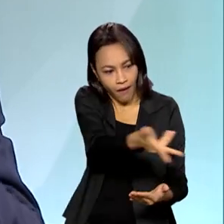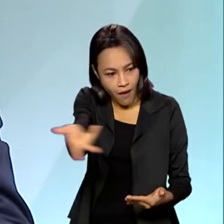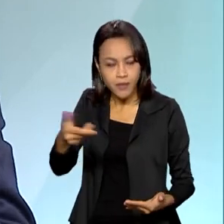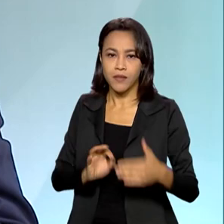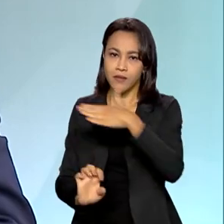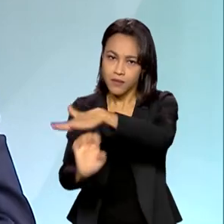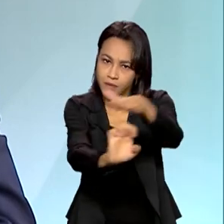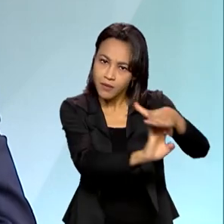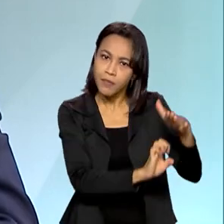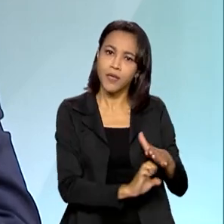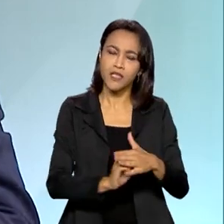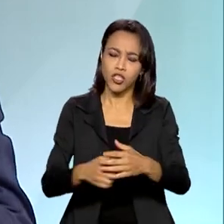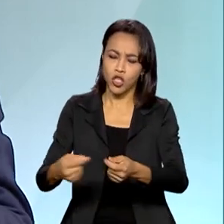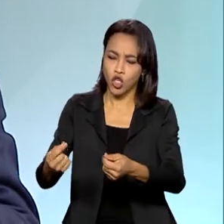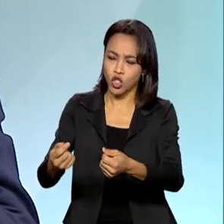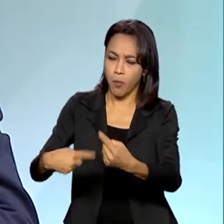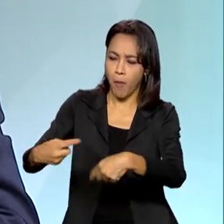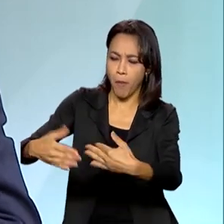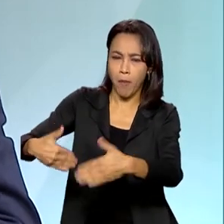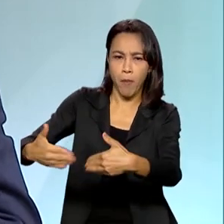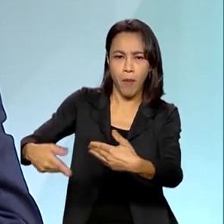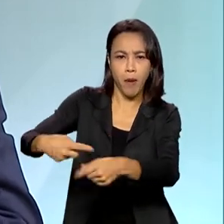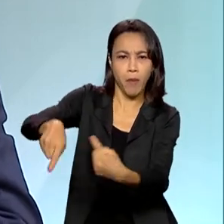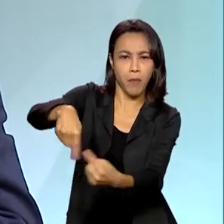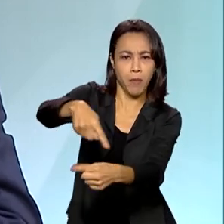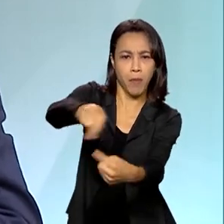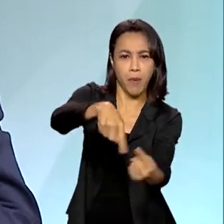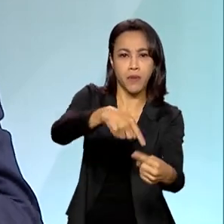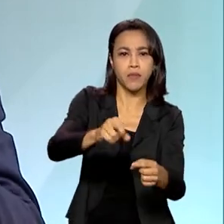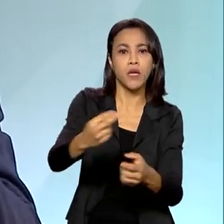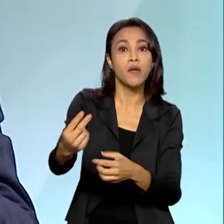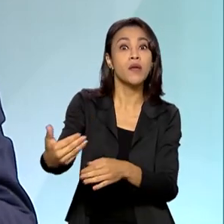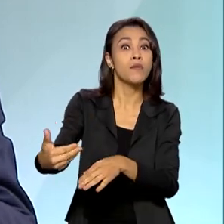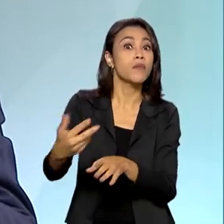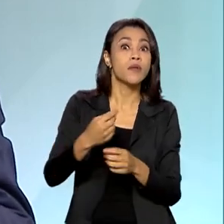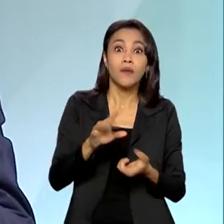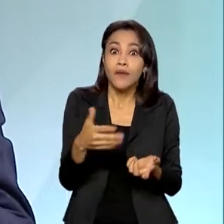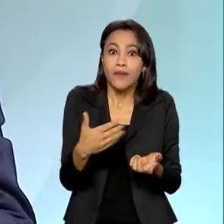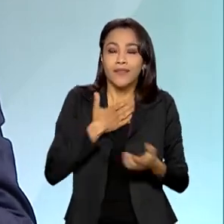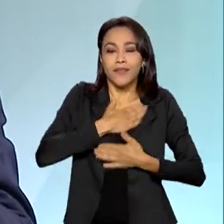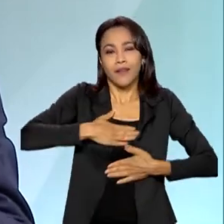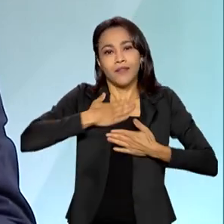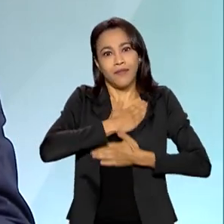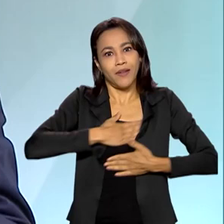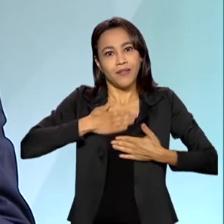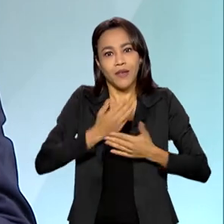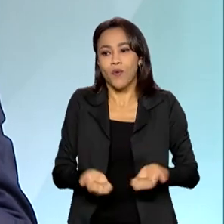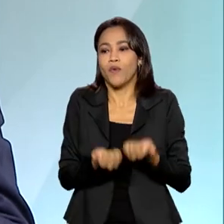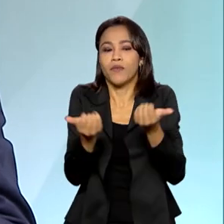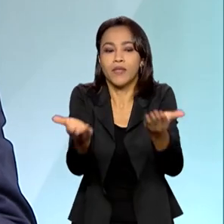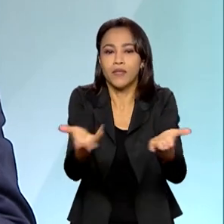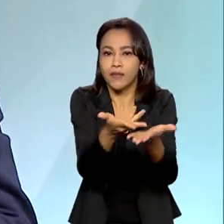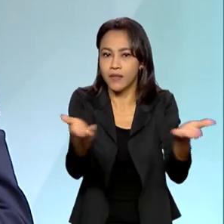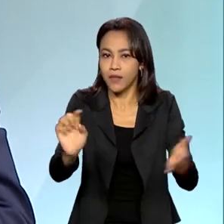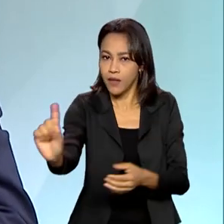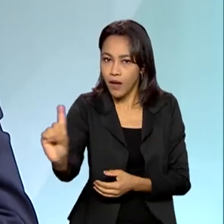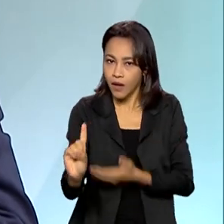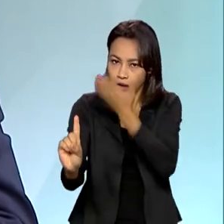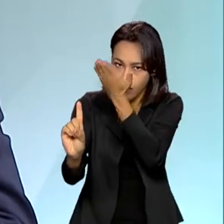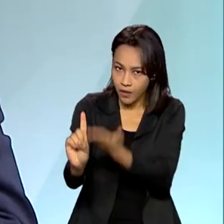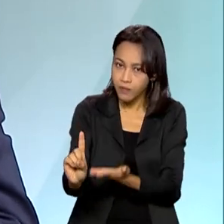cada vez mais rentável, sempre prestando satisfação aos seus acionistas. E lembrando,